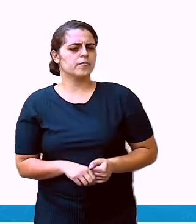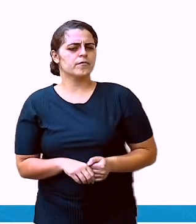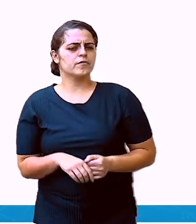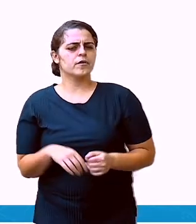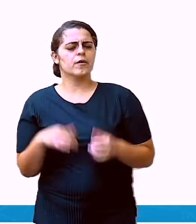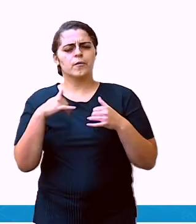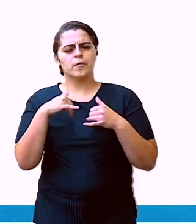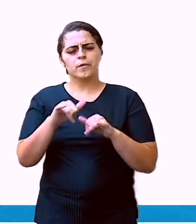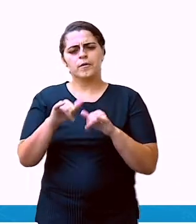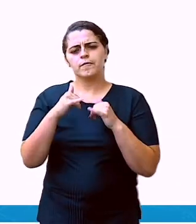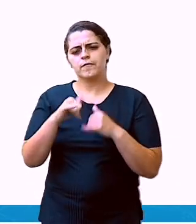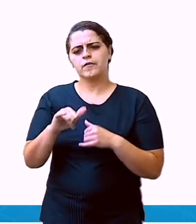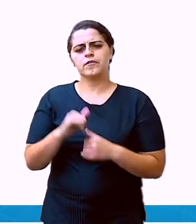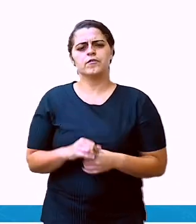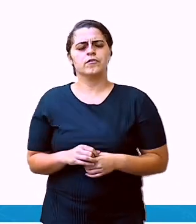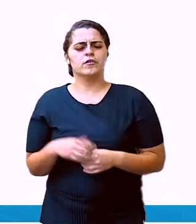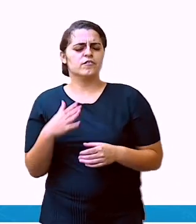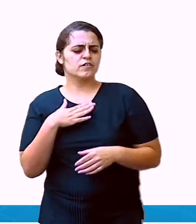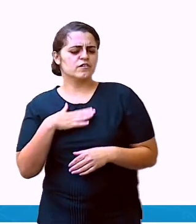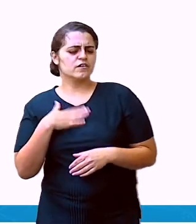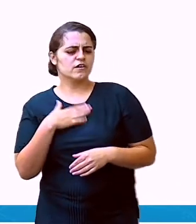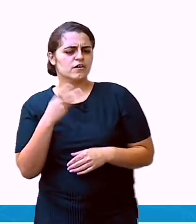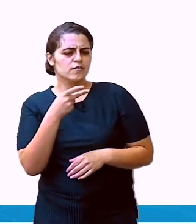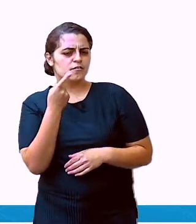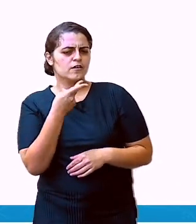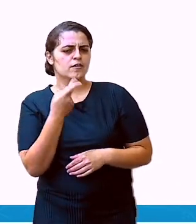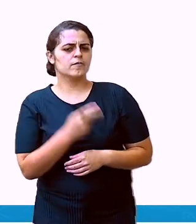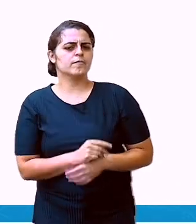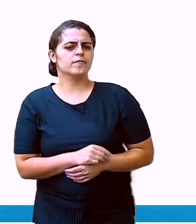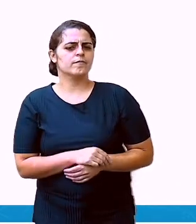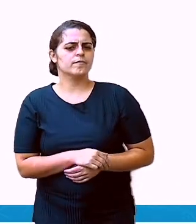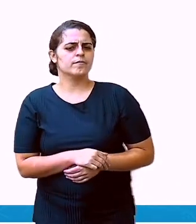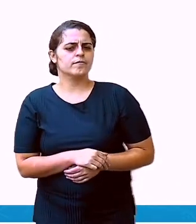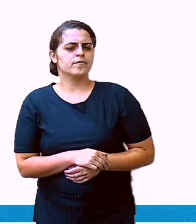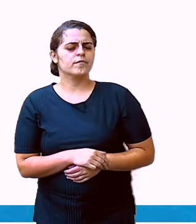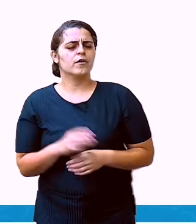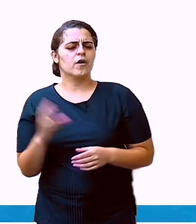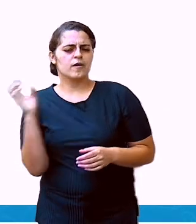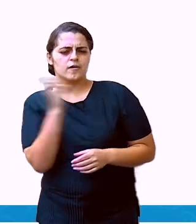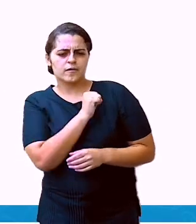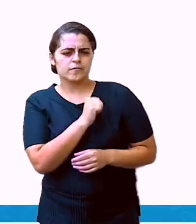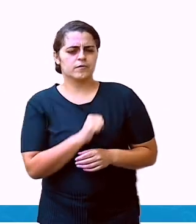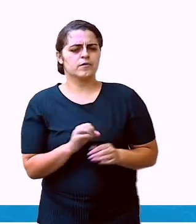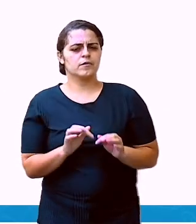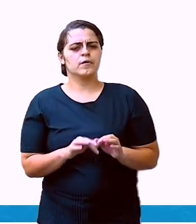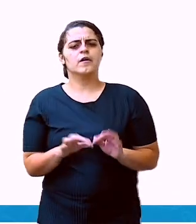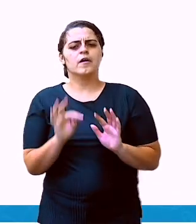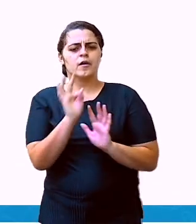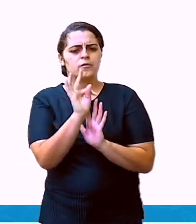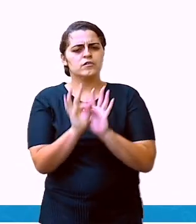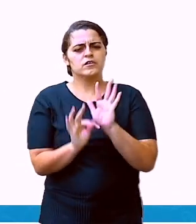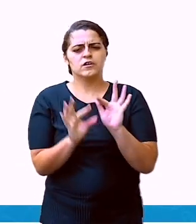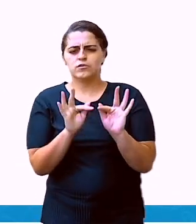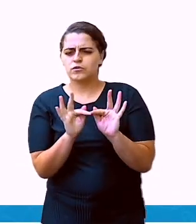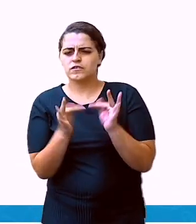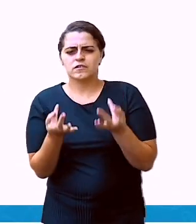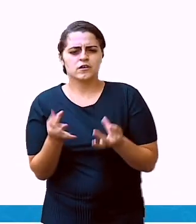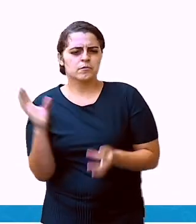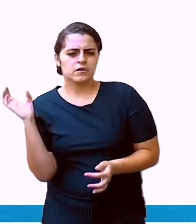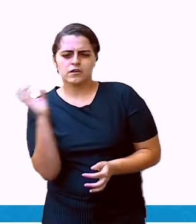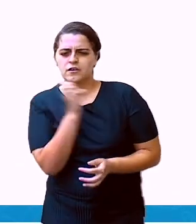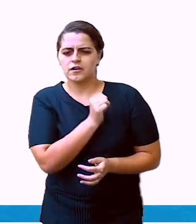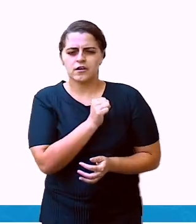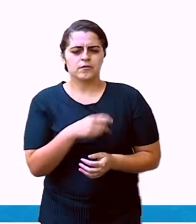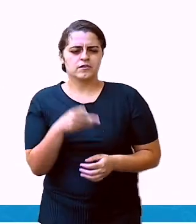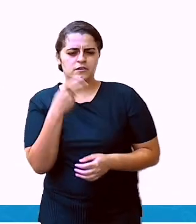aviso. Pode ser o que você quiser falar. Mas é um texto curto. Bem objetivo. Você fala